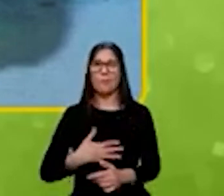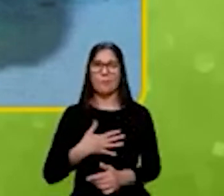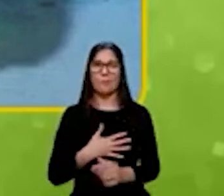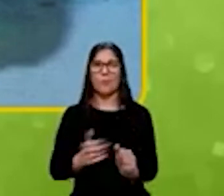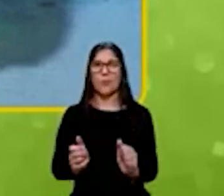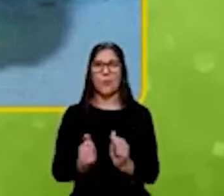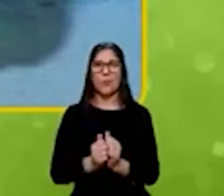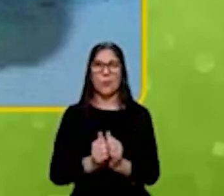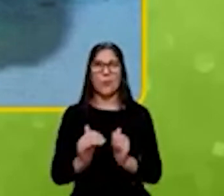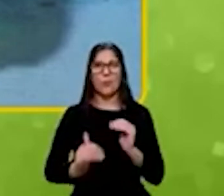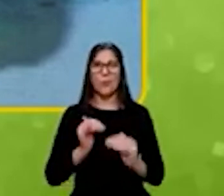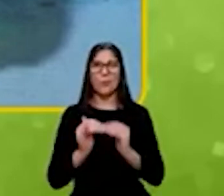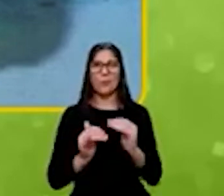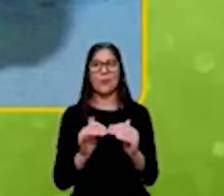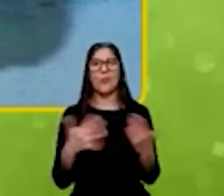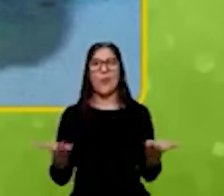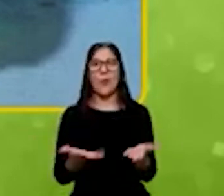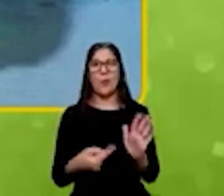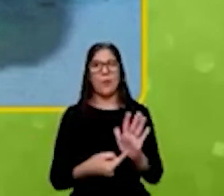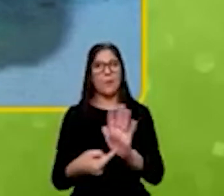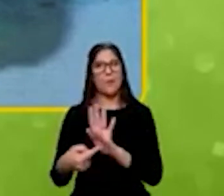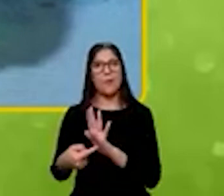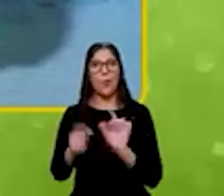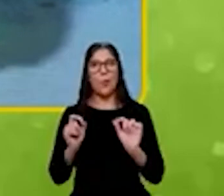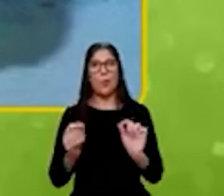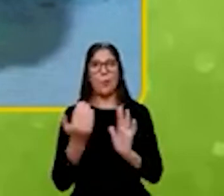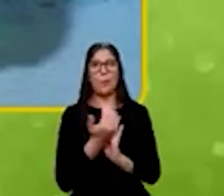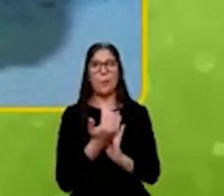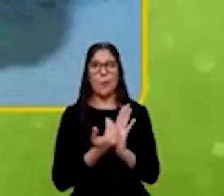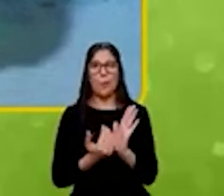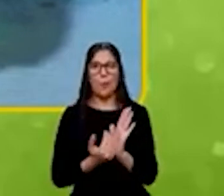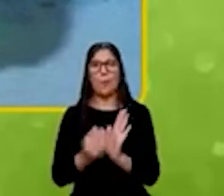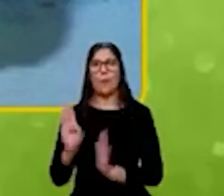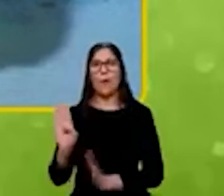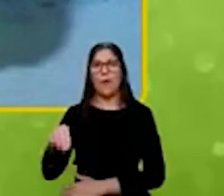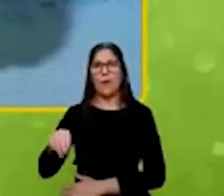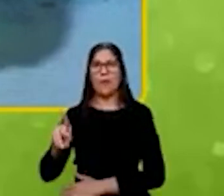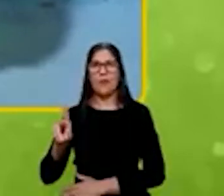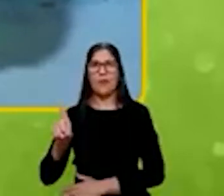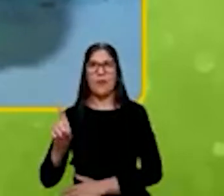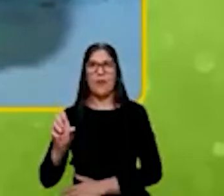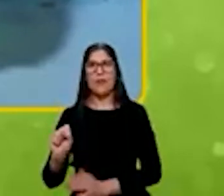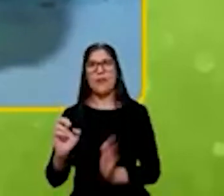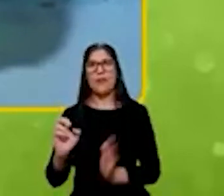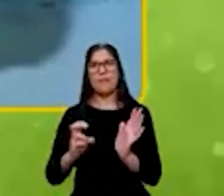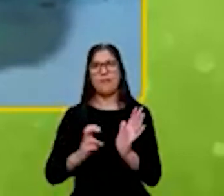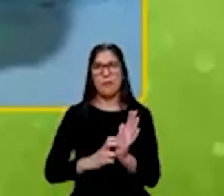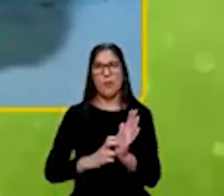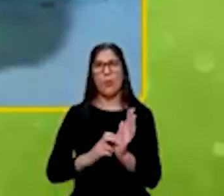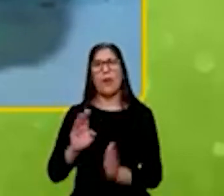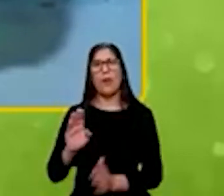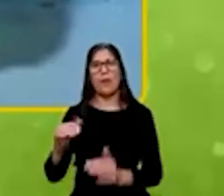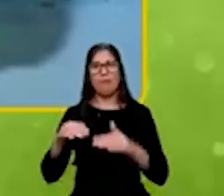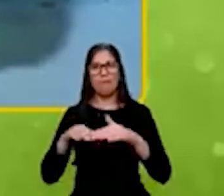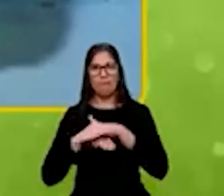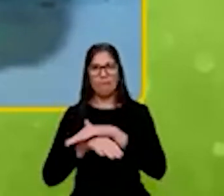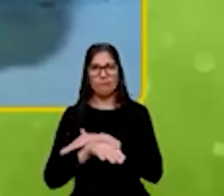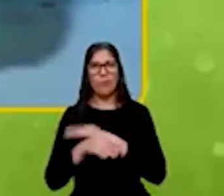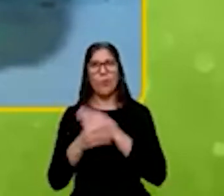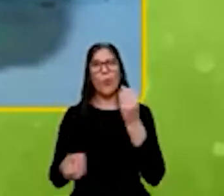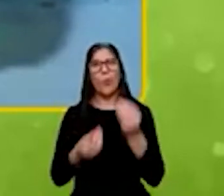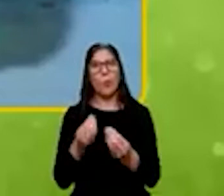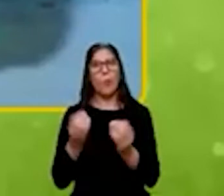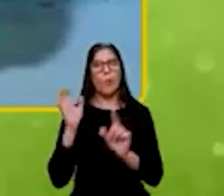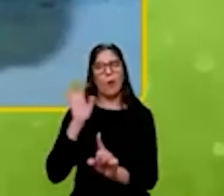eu vou apresentar o programa BNDES Garagem e Negócios de Impacto, que é essa iniciativa idealizada pelo banco,